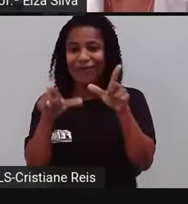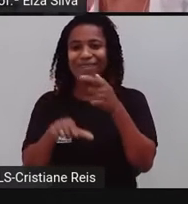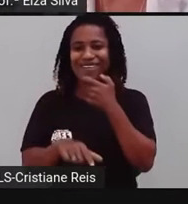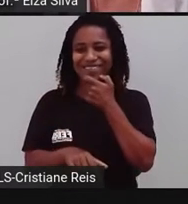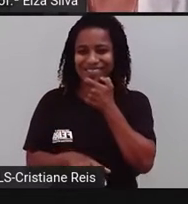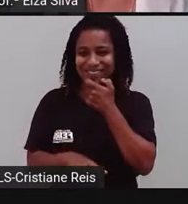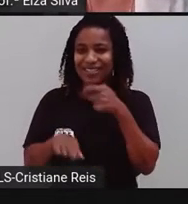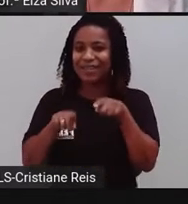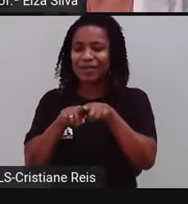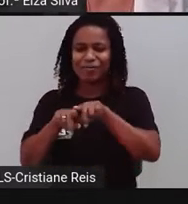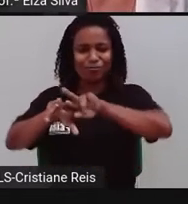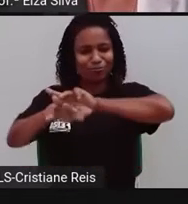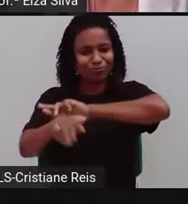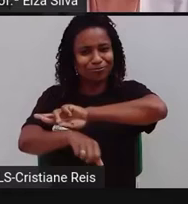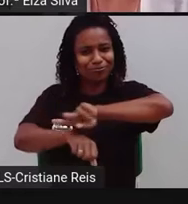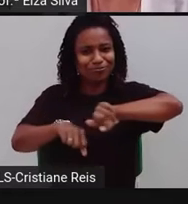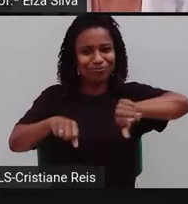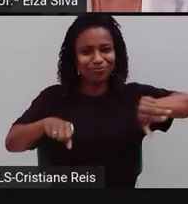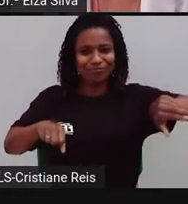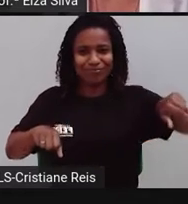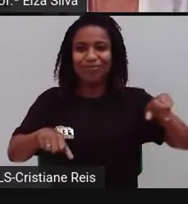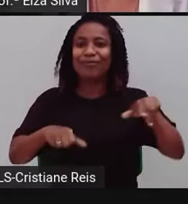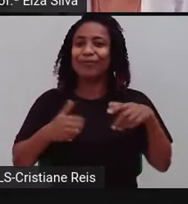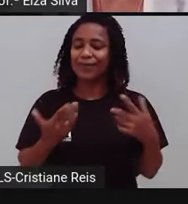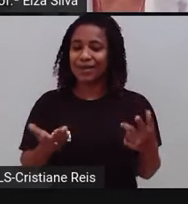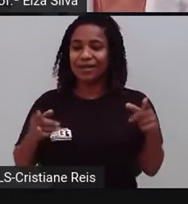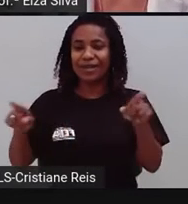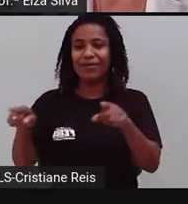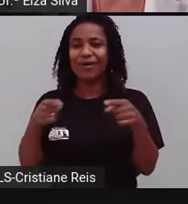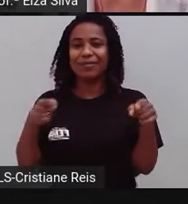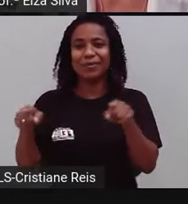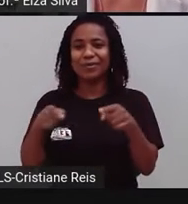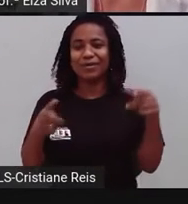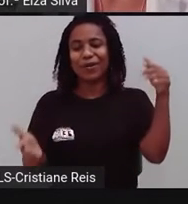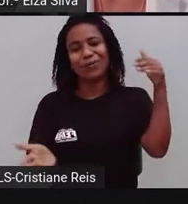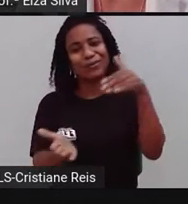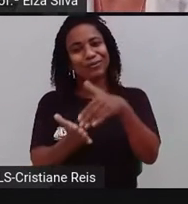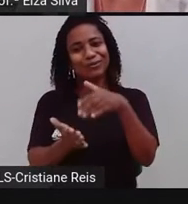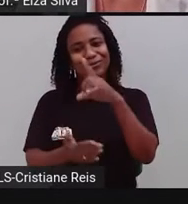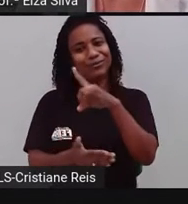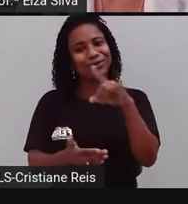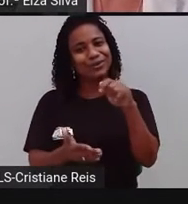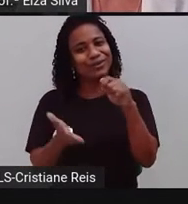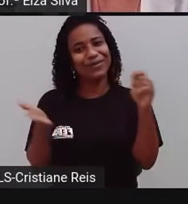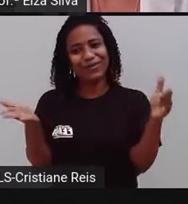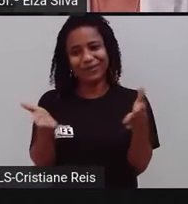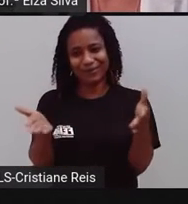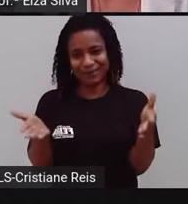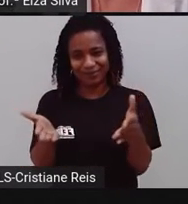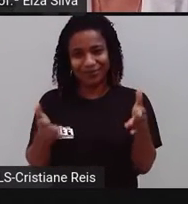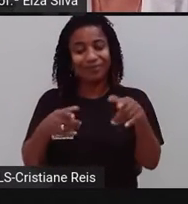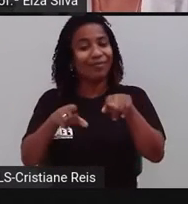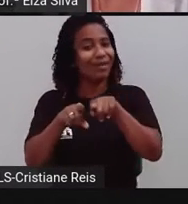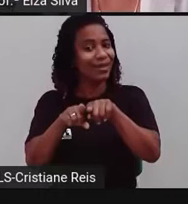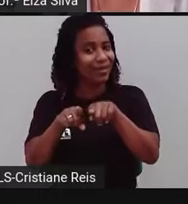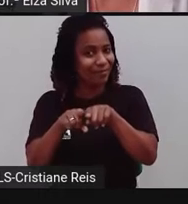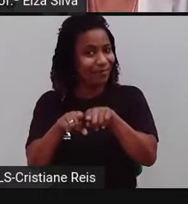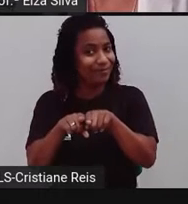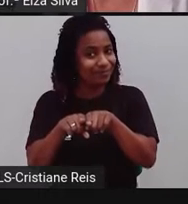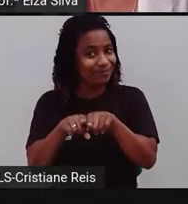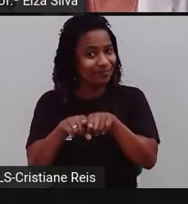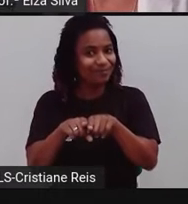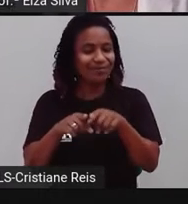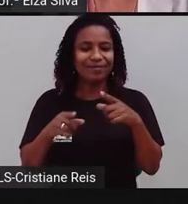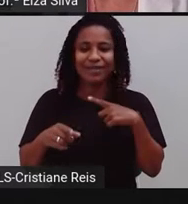música que eu trago uma mensagem de último dia de aula de inglês para vocês. Vamos também explorar ambientes